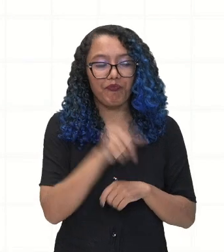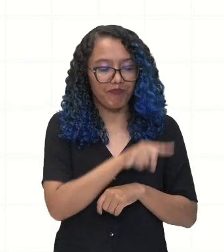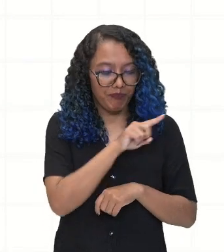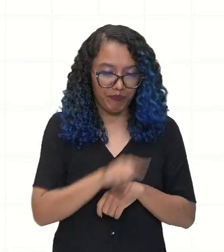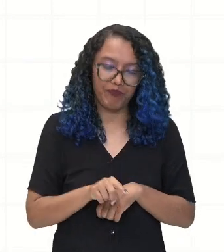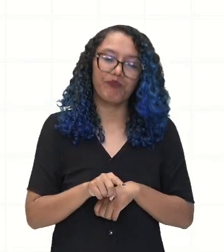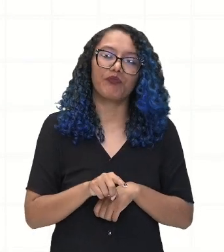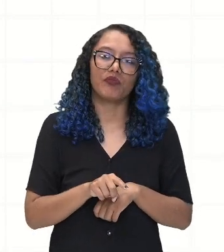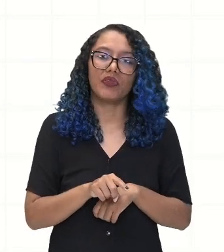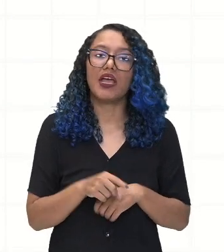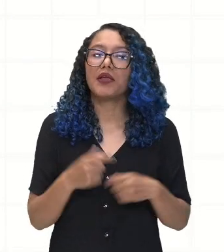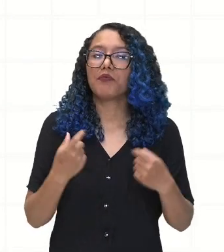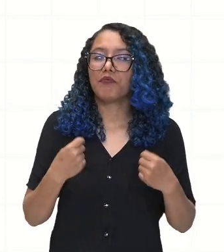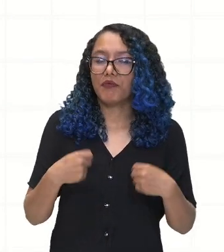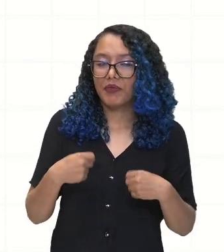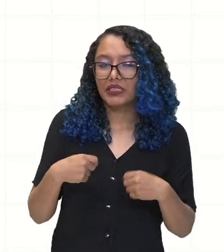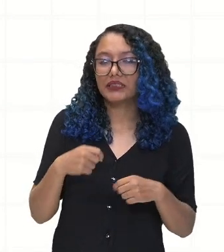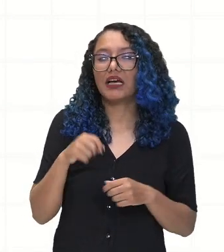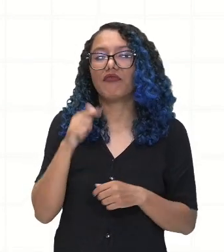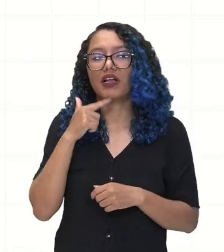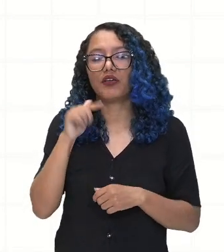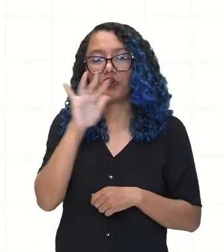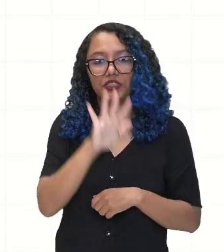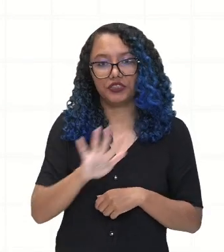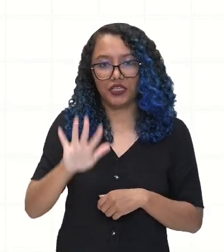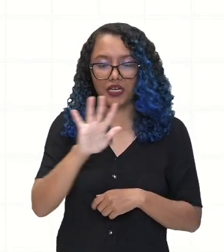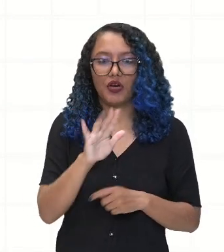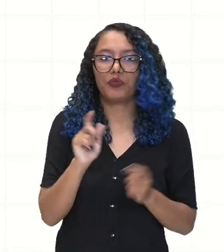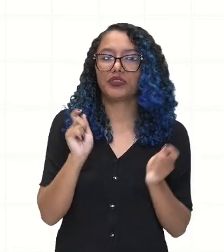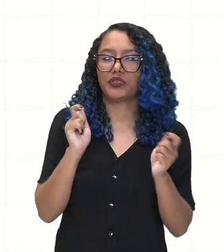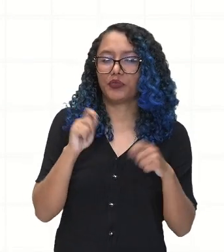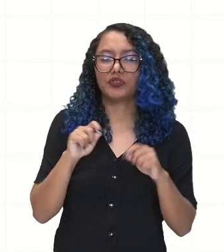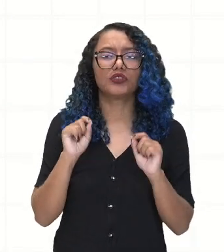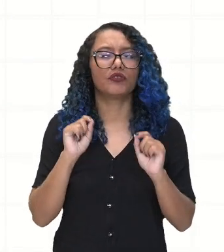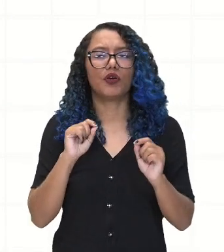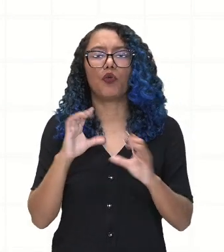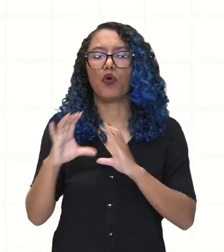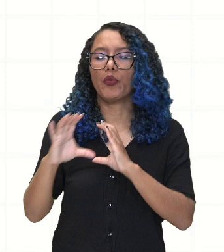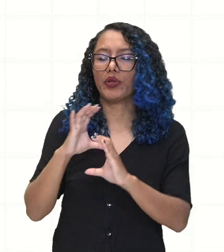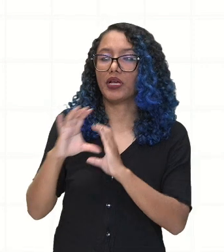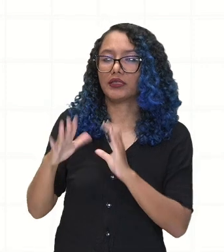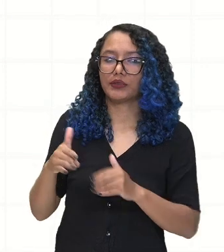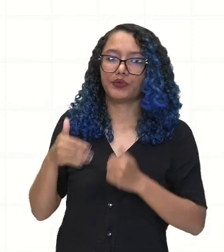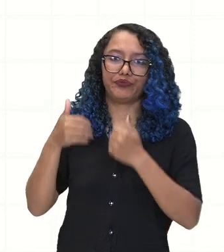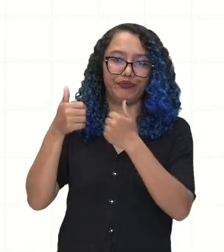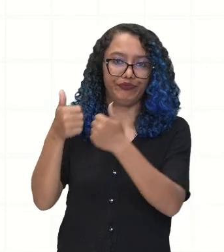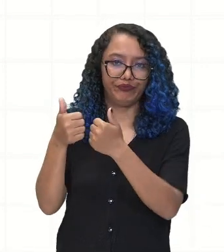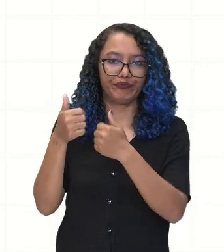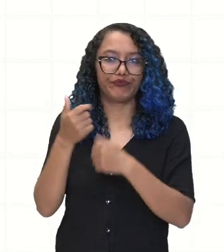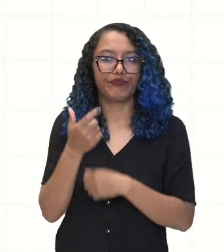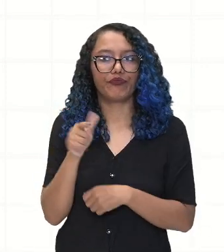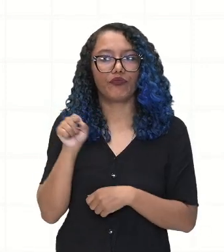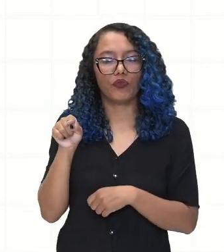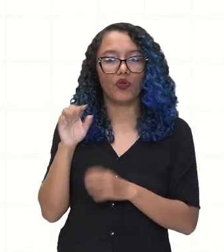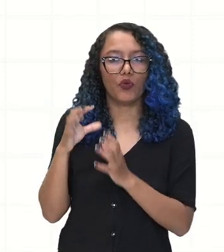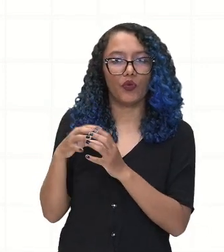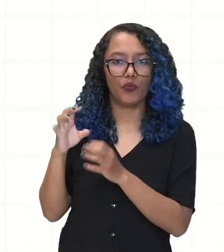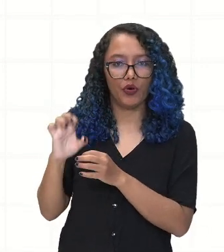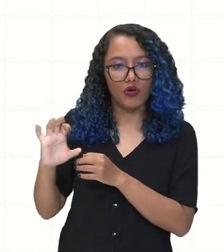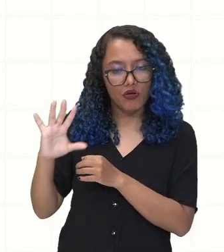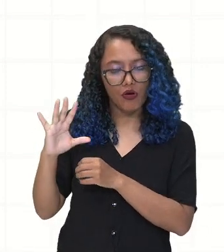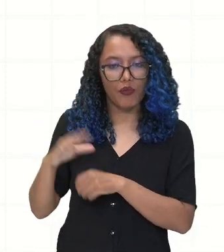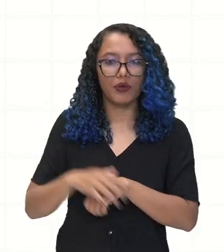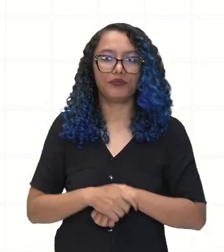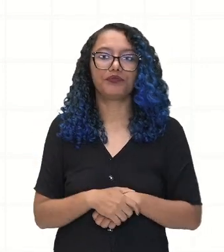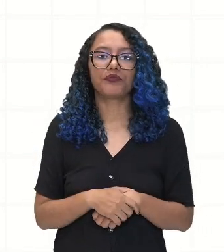usar uma língua geral, que era justamente para ter ali um contato melhor. E essa renomeação servia também